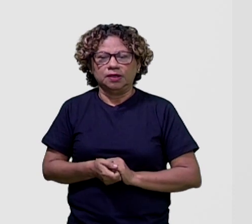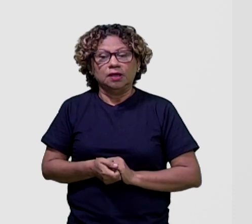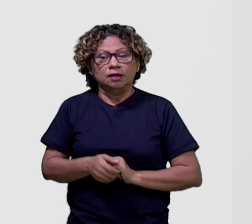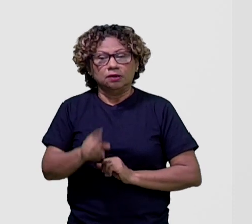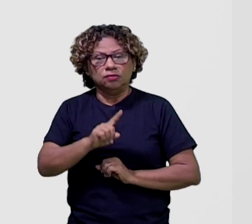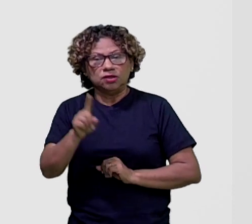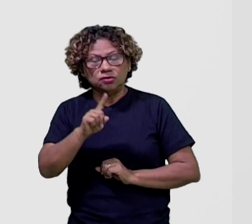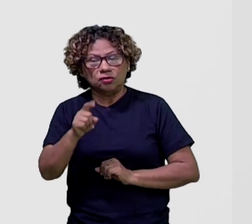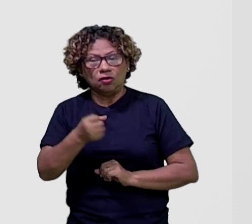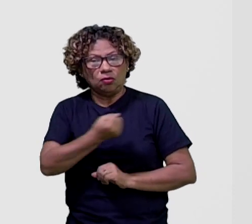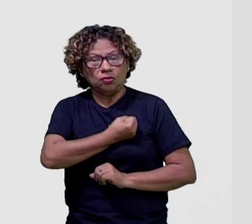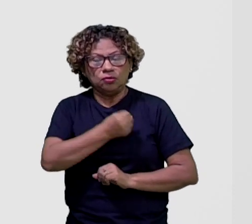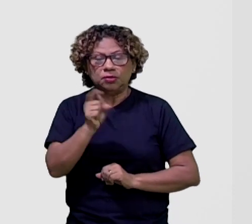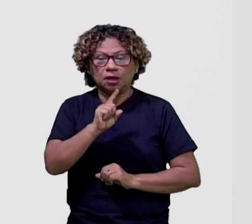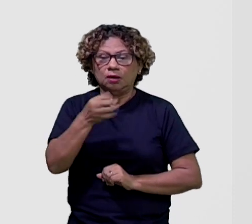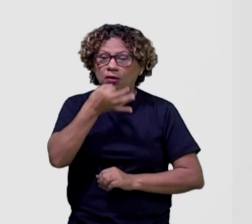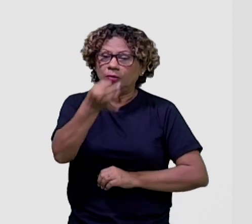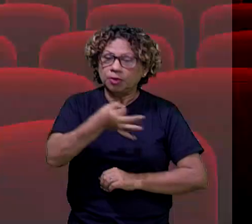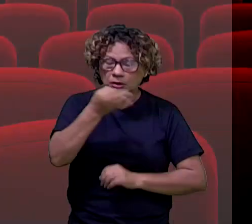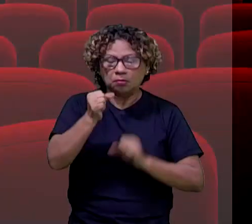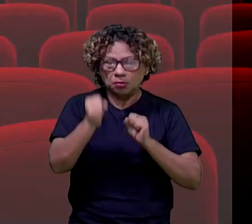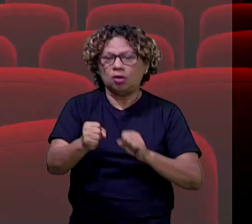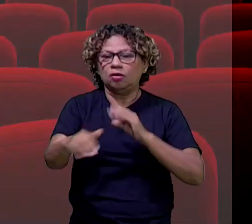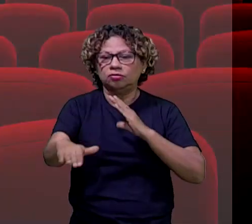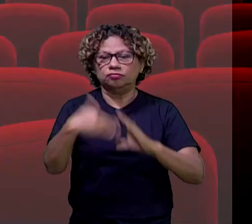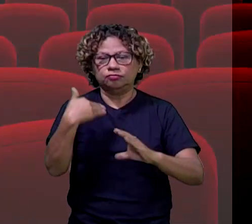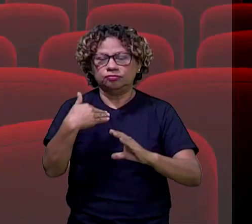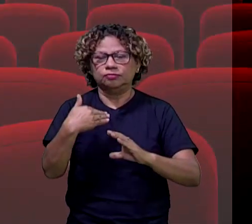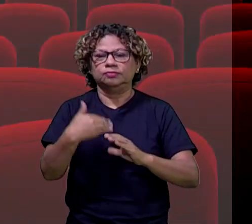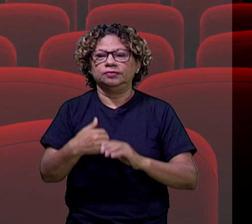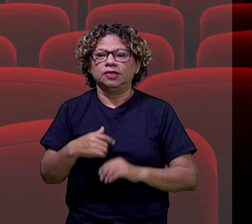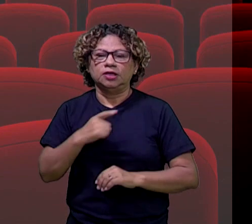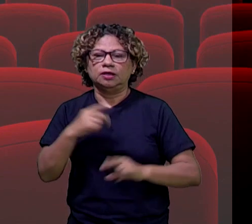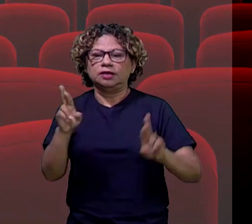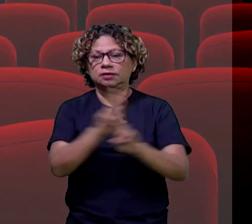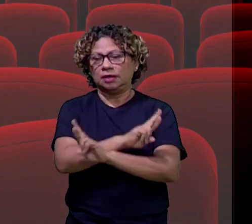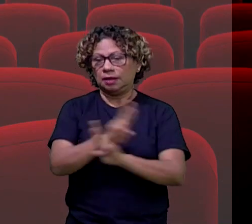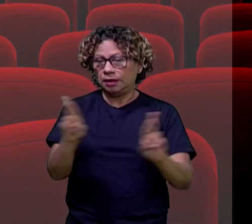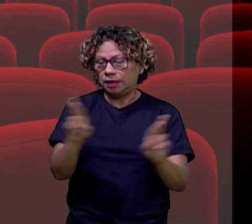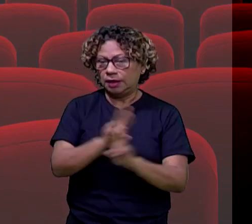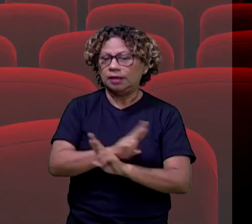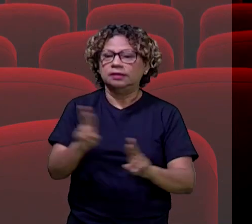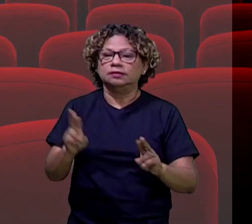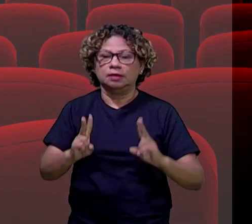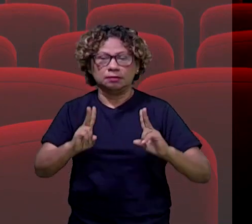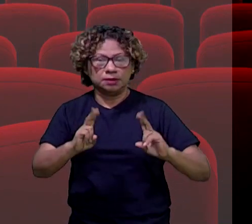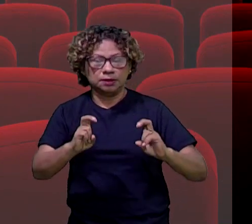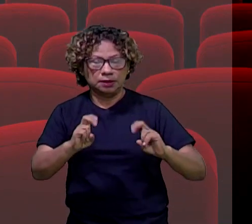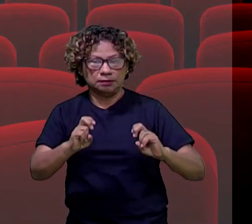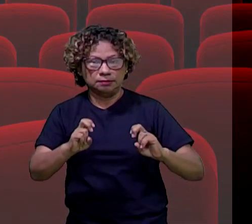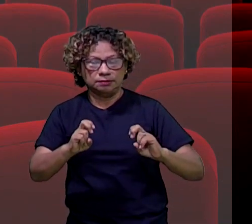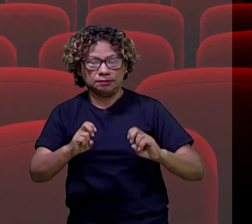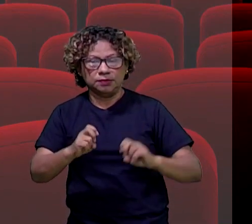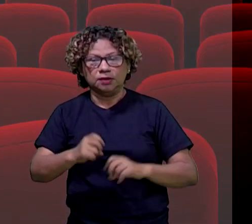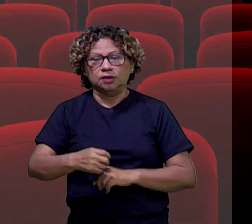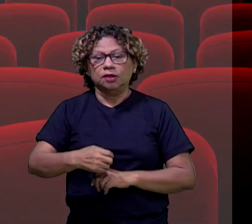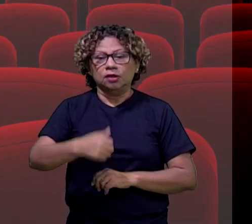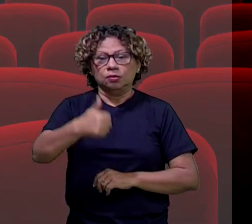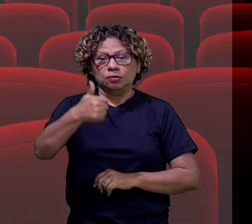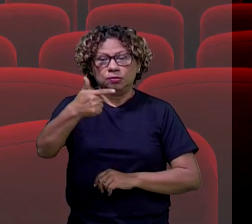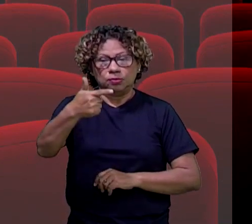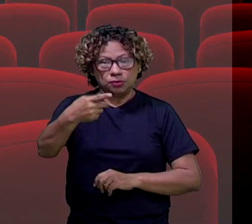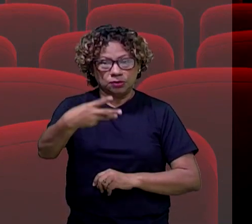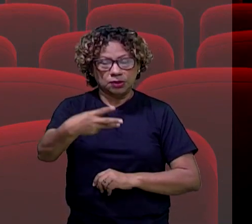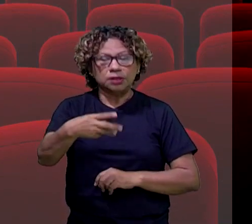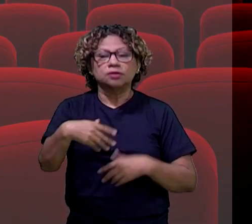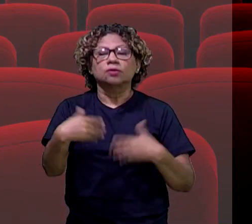tá, gente? Quem puder, coloca aí sua opinião. O que que acha em relação a essa temática? Um, dois ou três? Pergunta